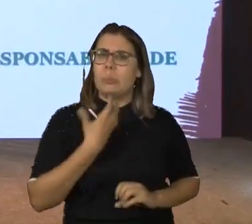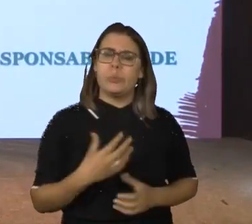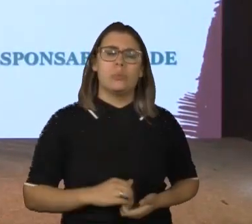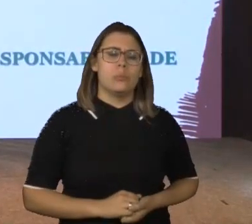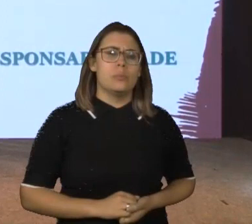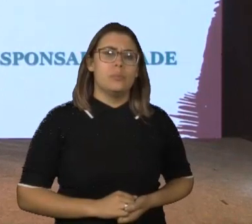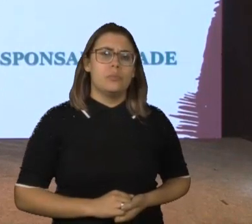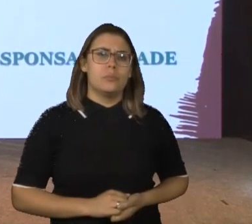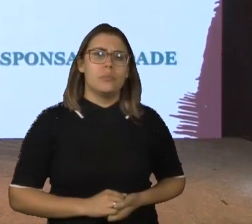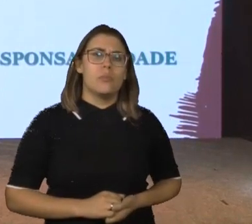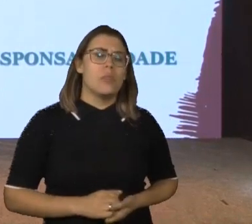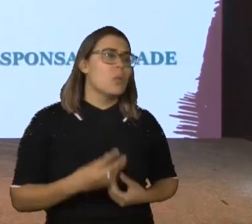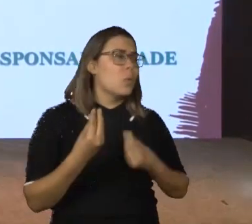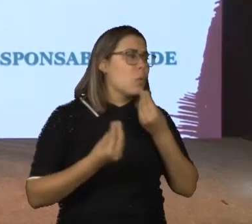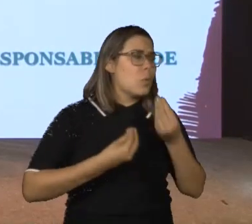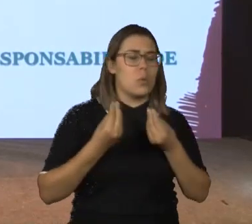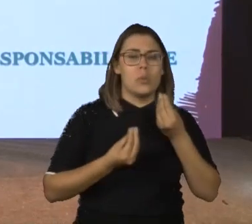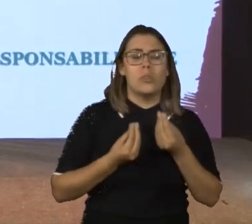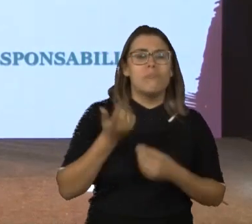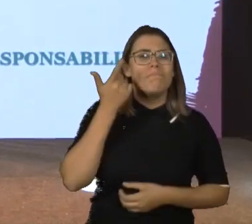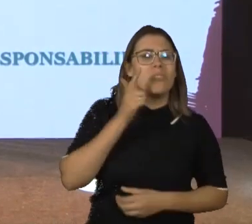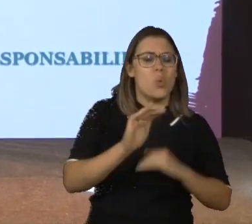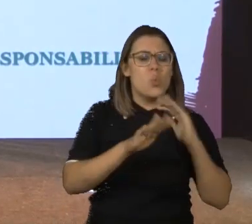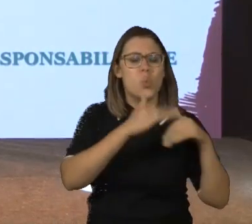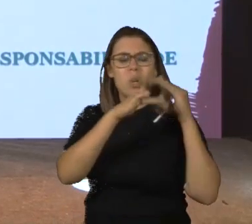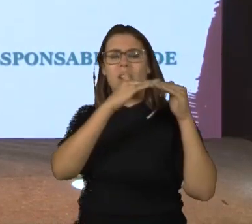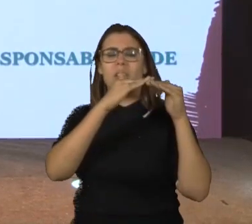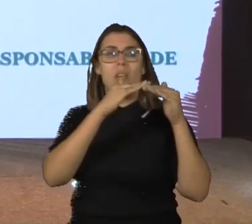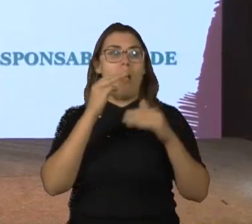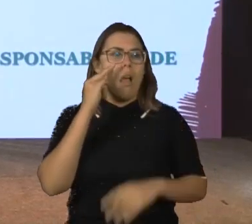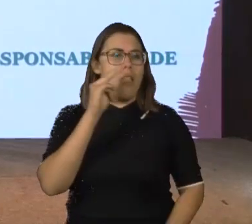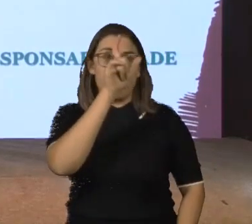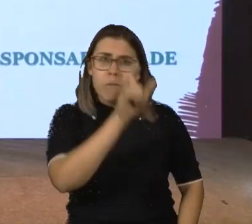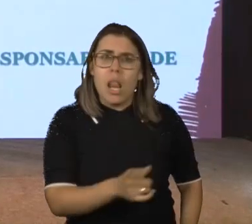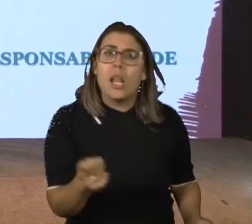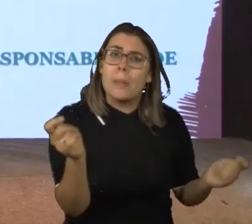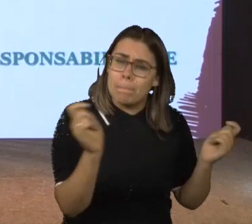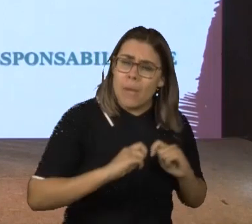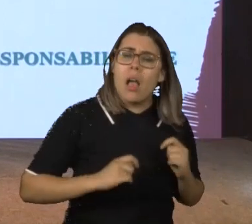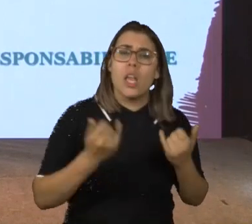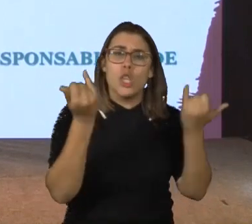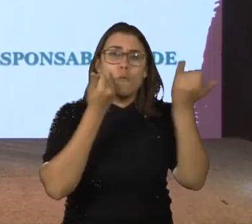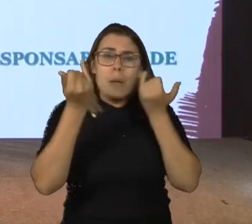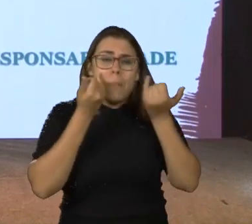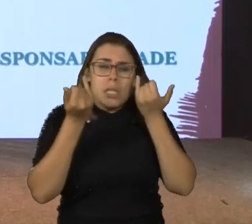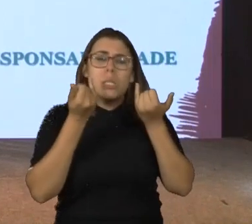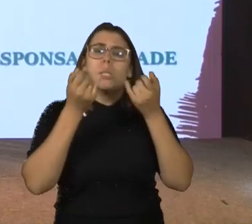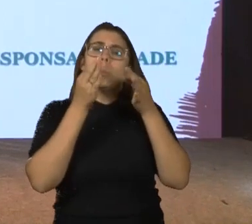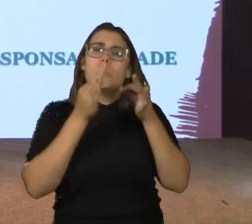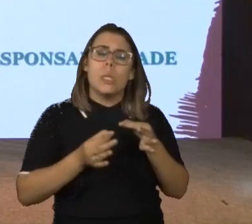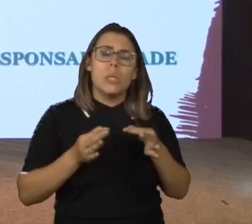ciclo da prosperidade, que é um circo virtuoso. Olhamos como capaz, geramos informação adequada,